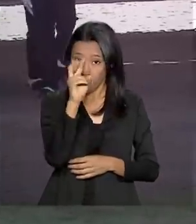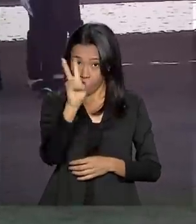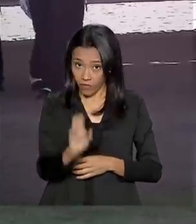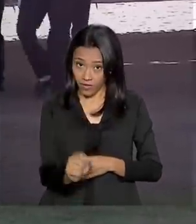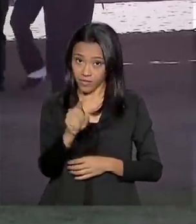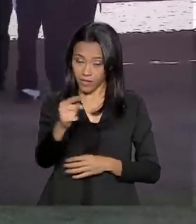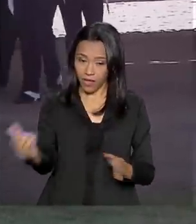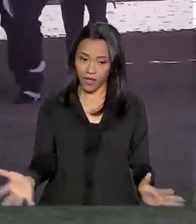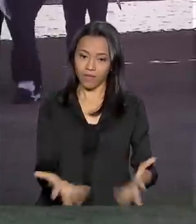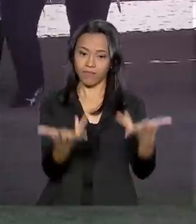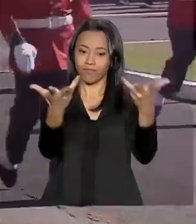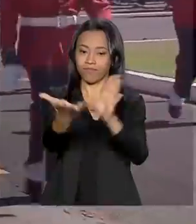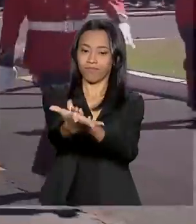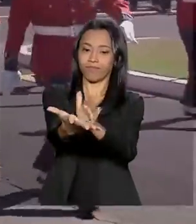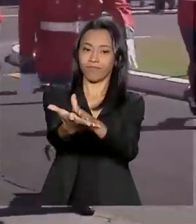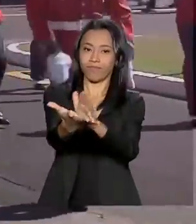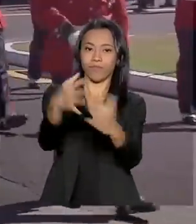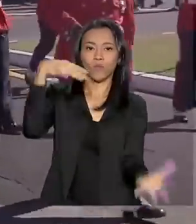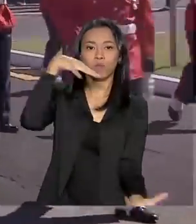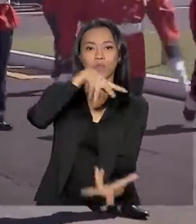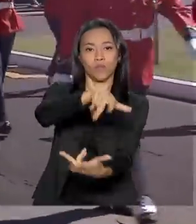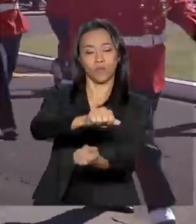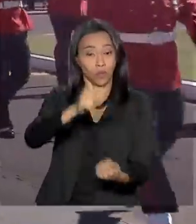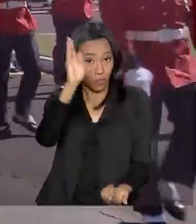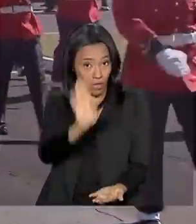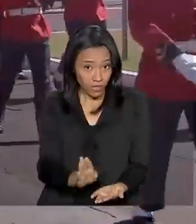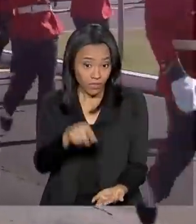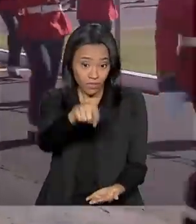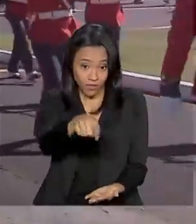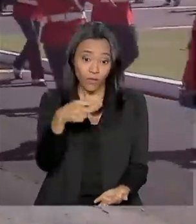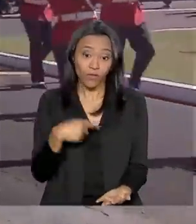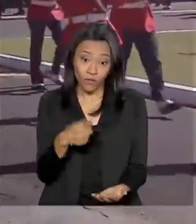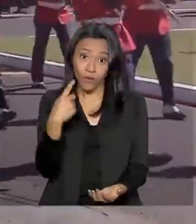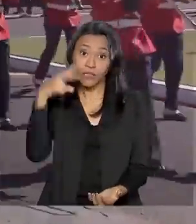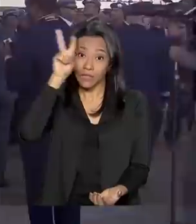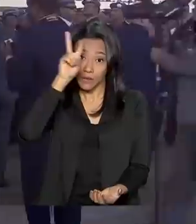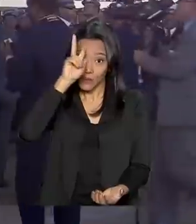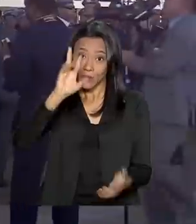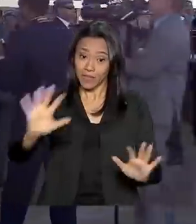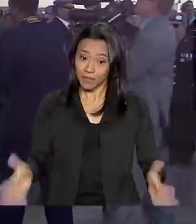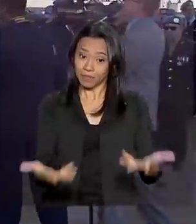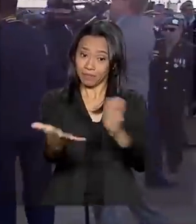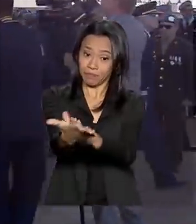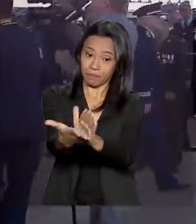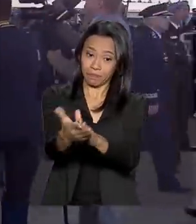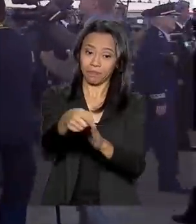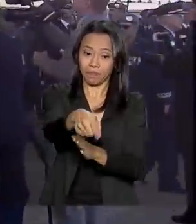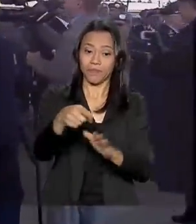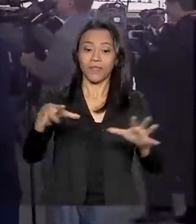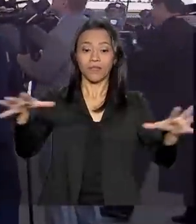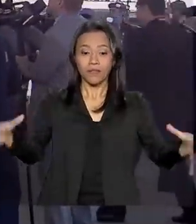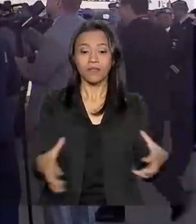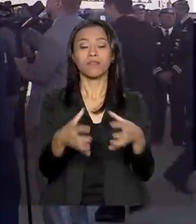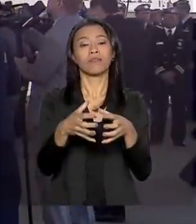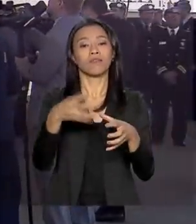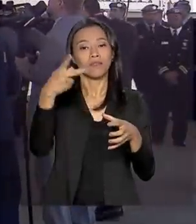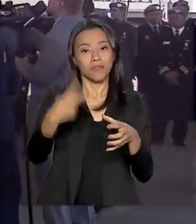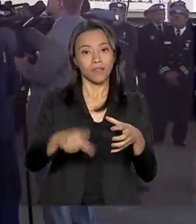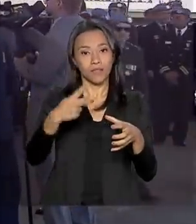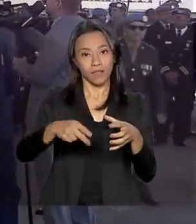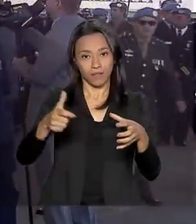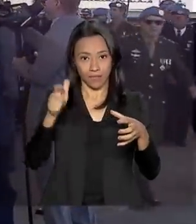homenageados em todo o mundo. No Brasil, a homenagem ocorreu nesta segunda-feira, numa cerimônia no grupamento de